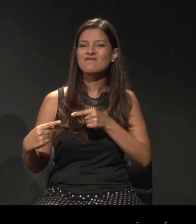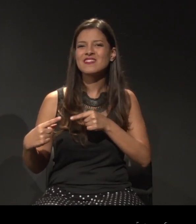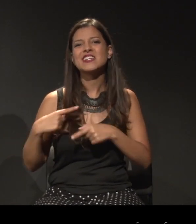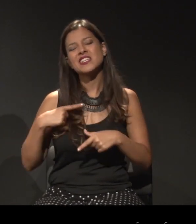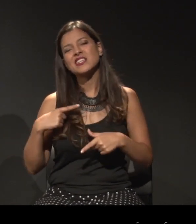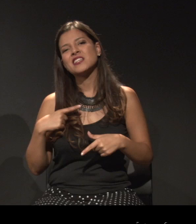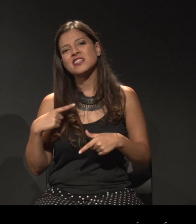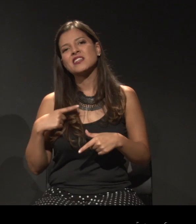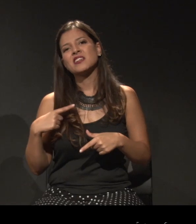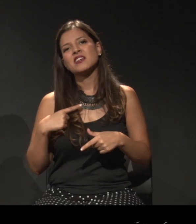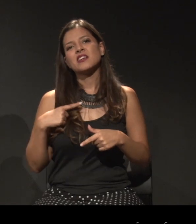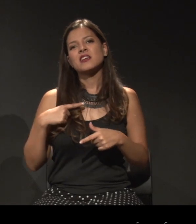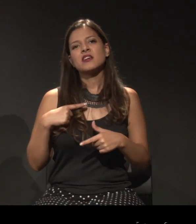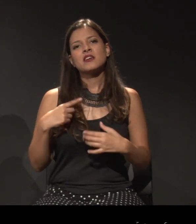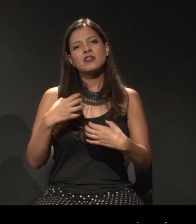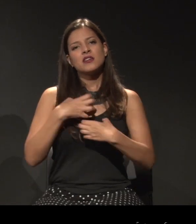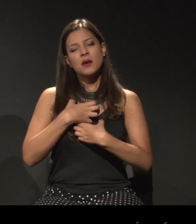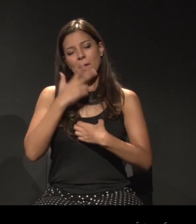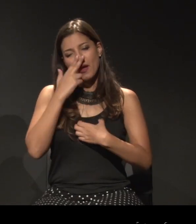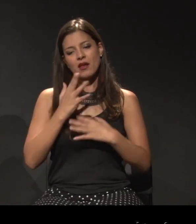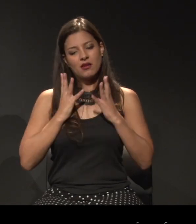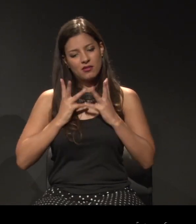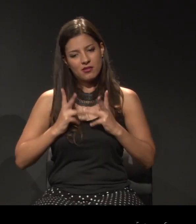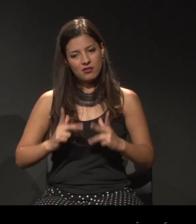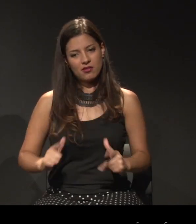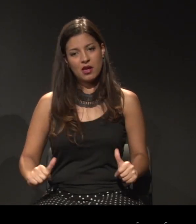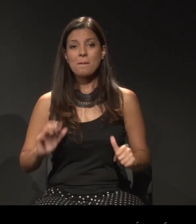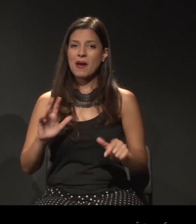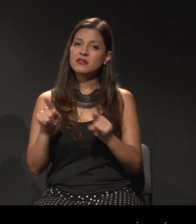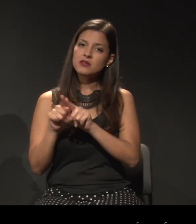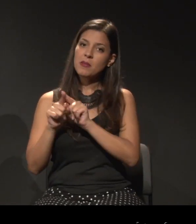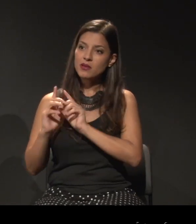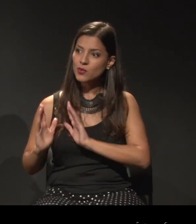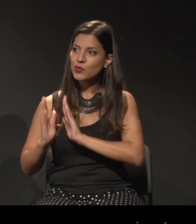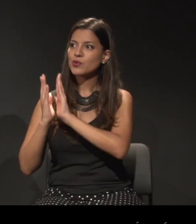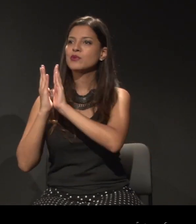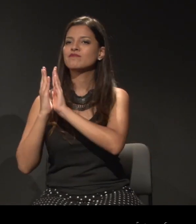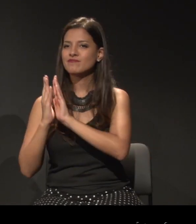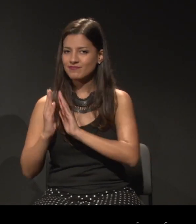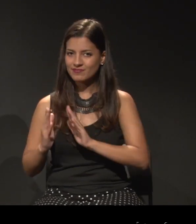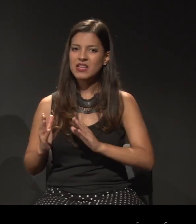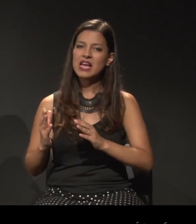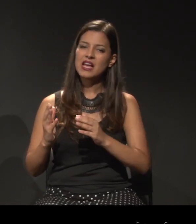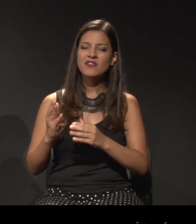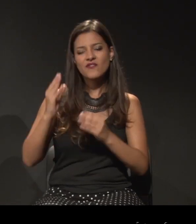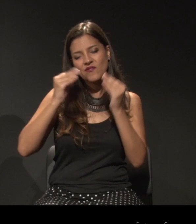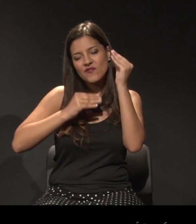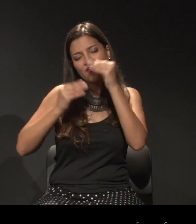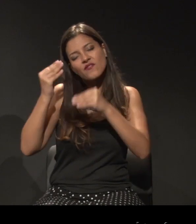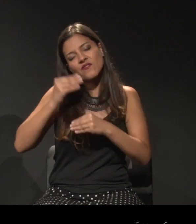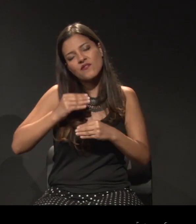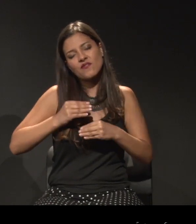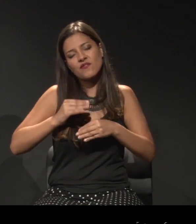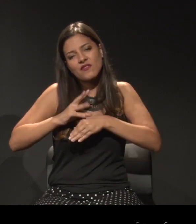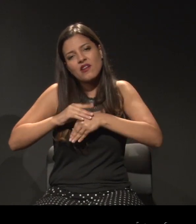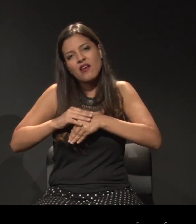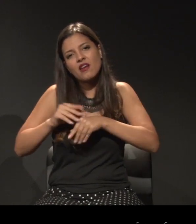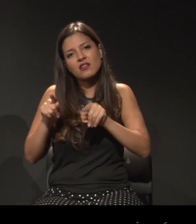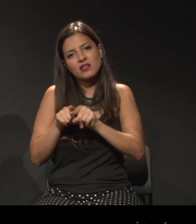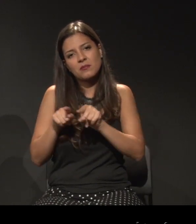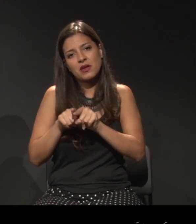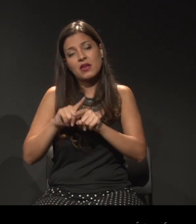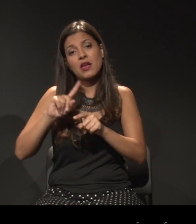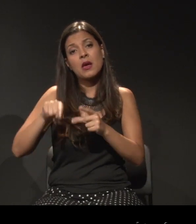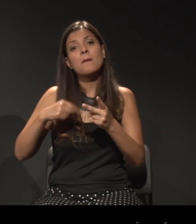tem ali um sentimento de alma lavada, mas os confrontos adoecem também. Além das violências